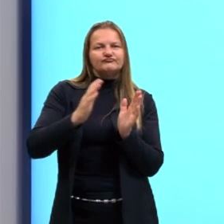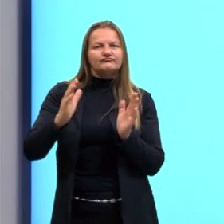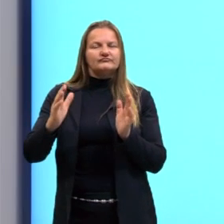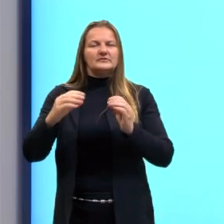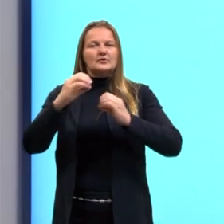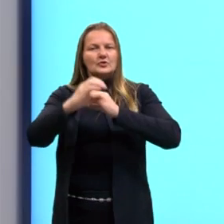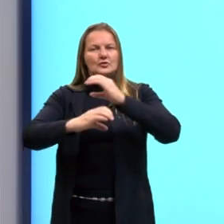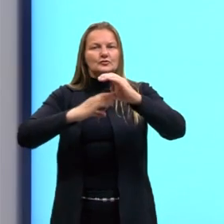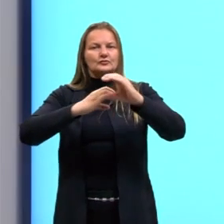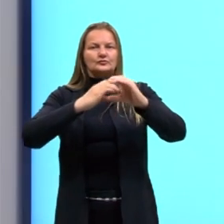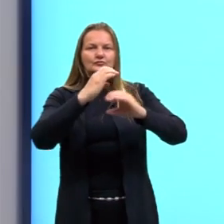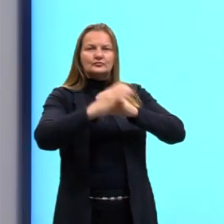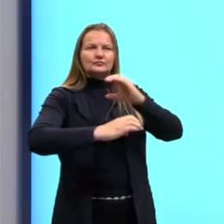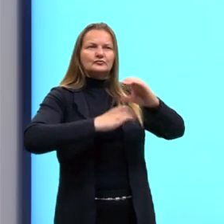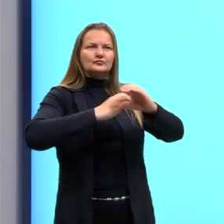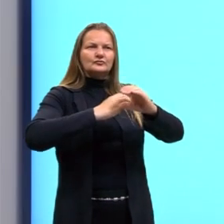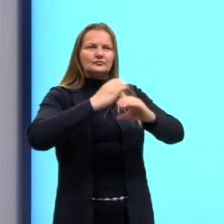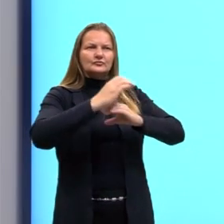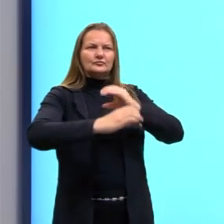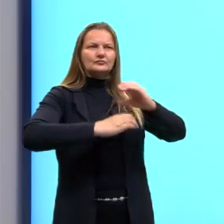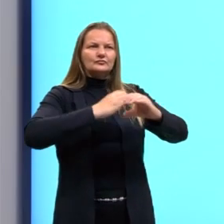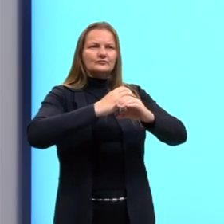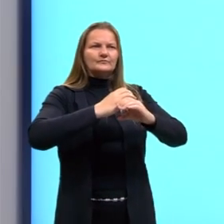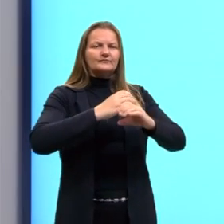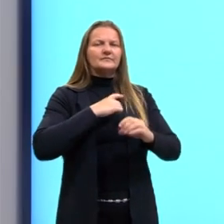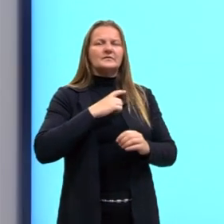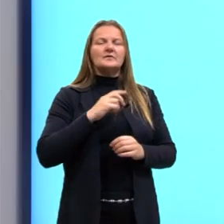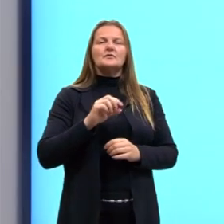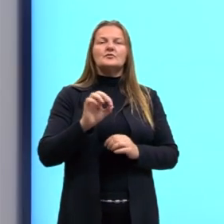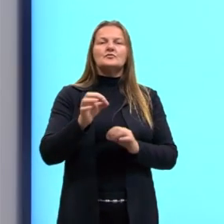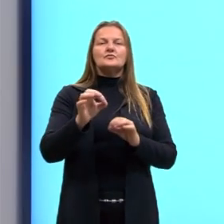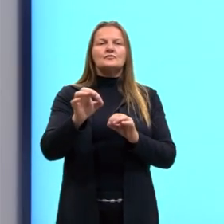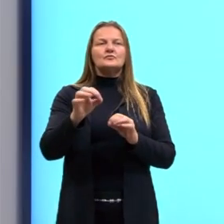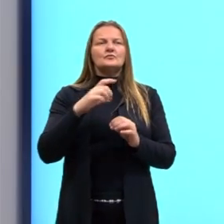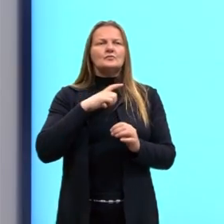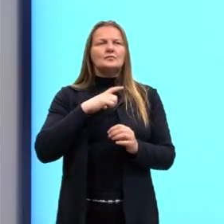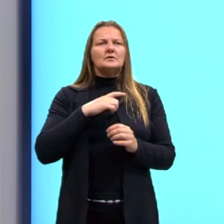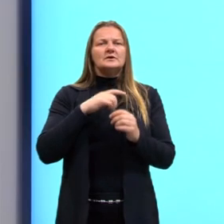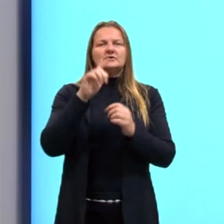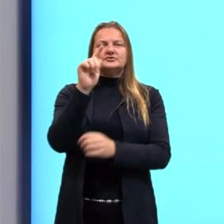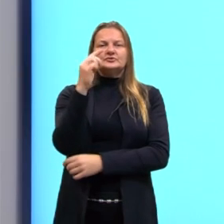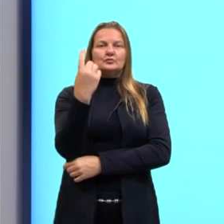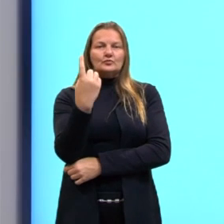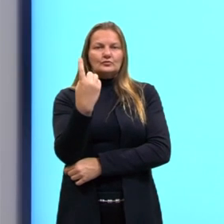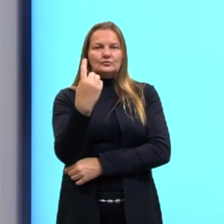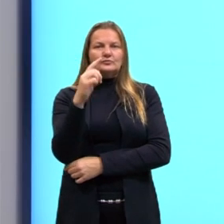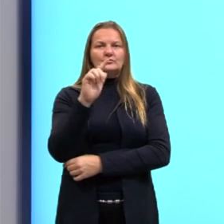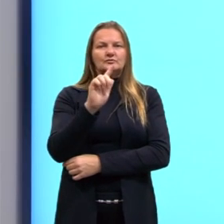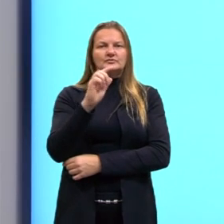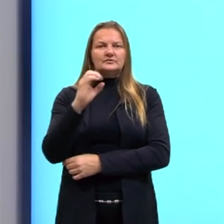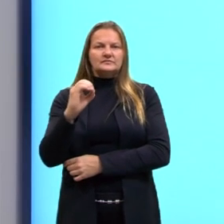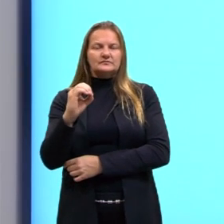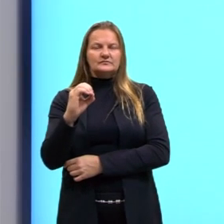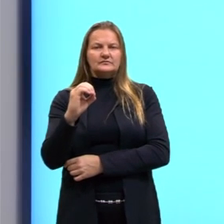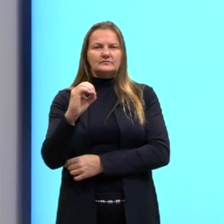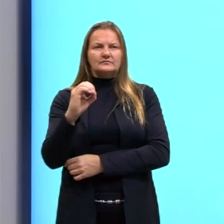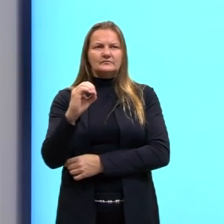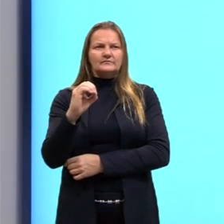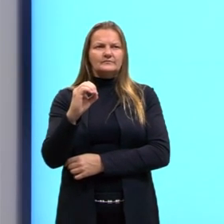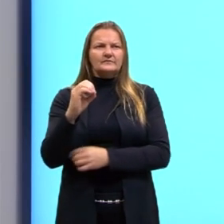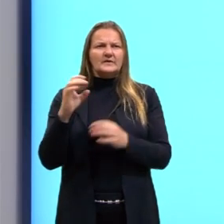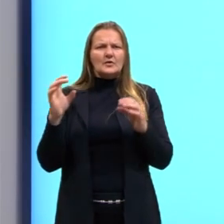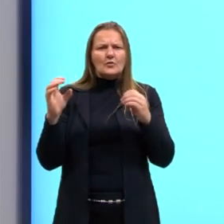ciclo da intérfase é bem longa. E compõe-se da G1, G0, ali